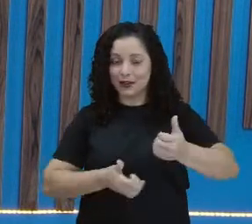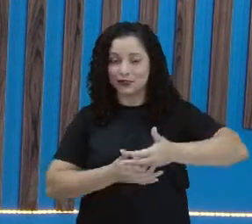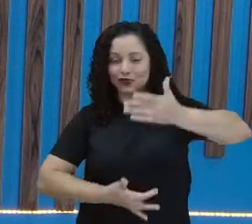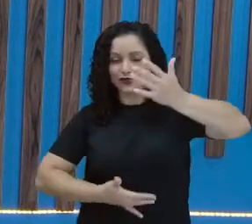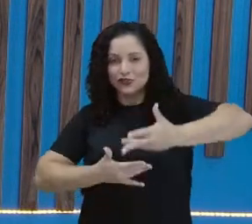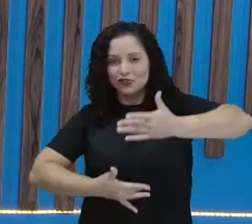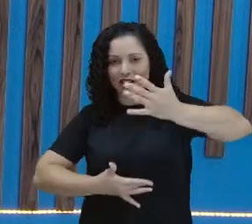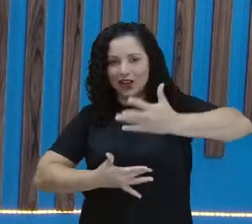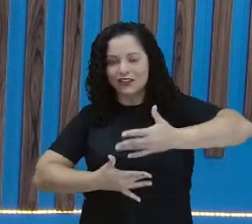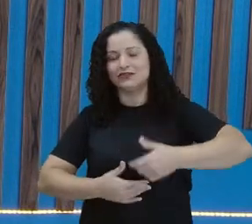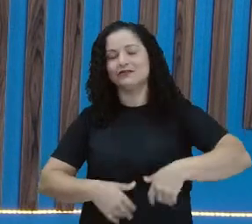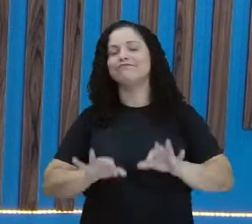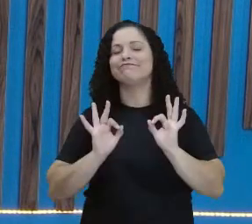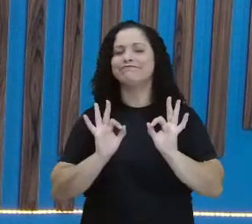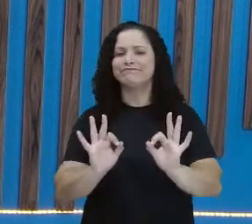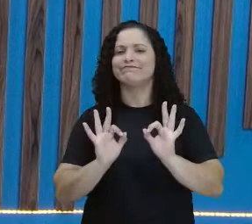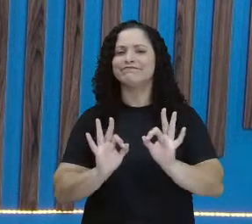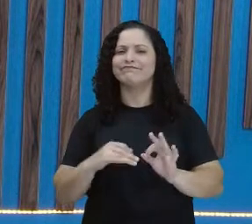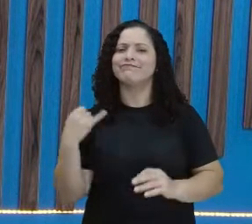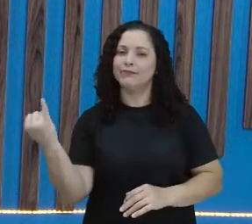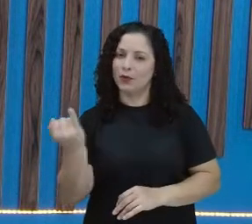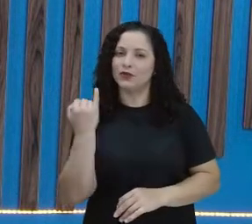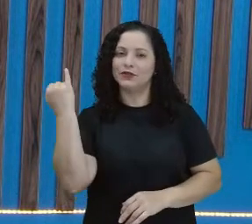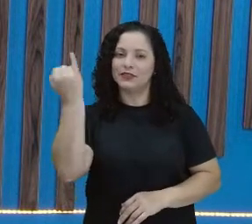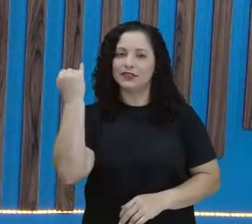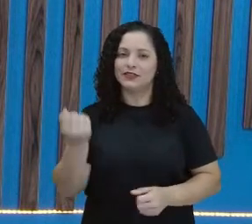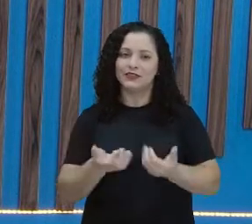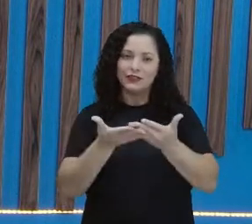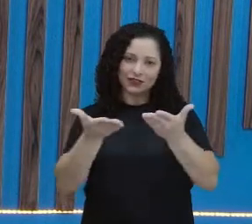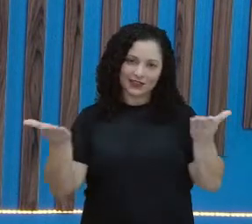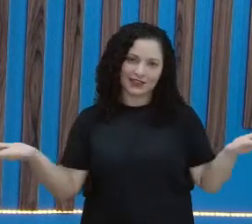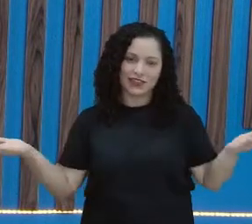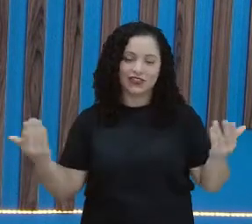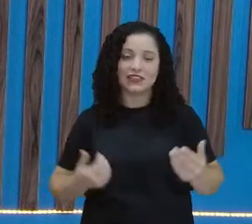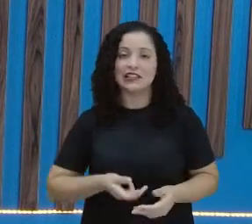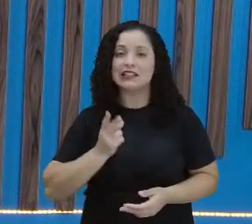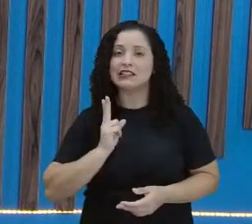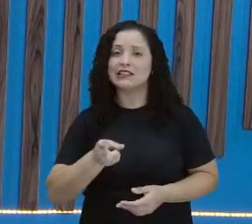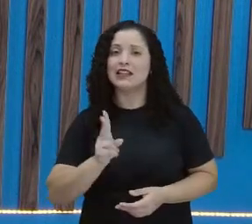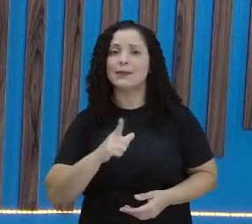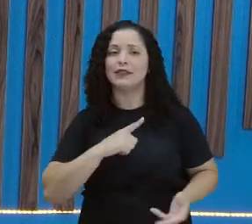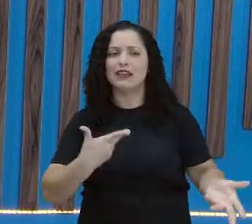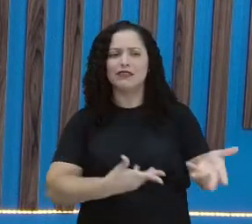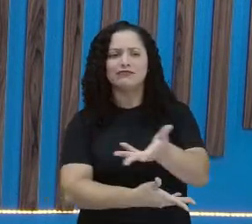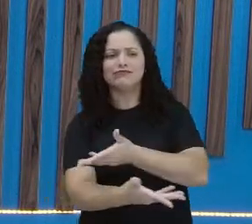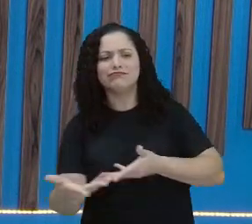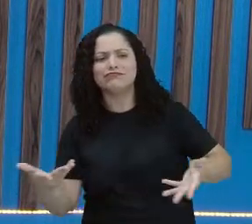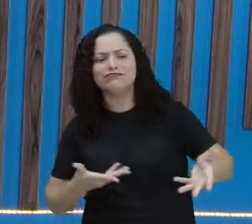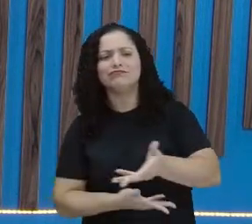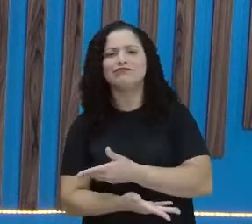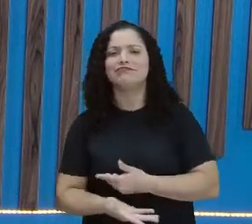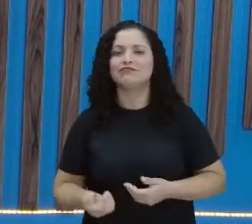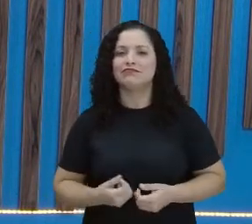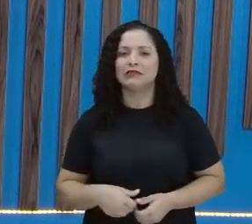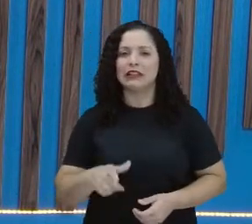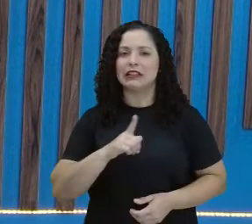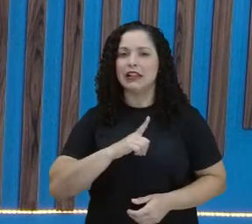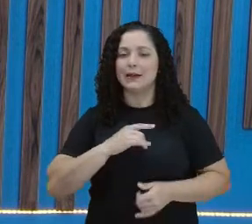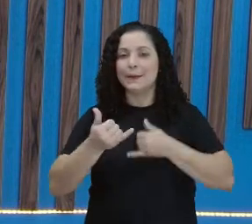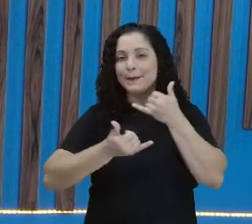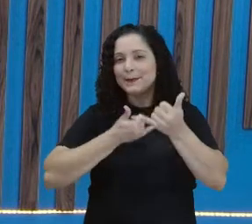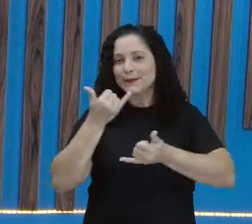de vocês nas aulas é muito importante. Sempre temos aqui uma interação. Ou temos jogos.